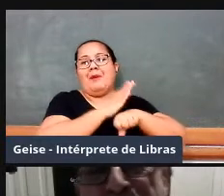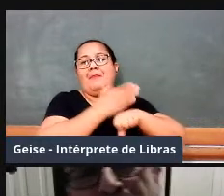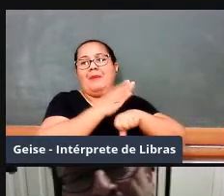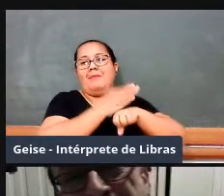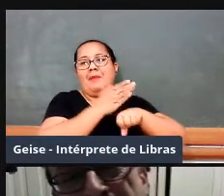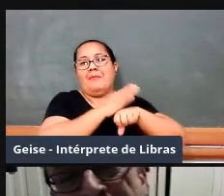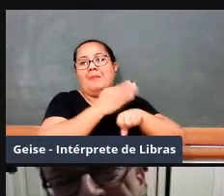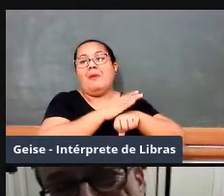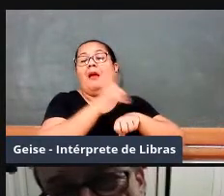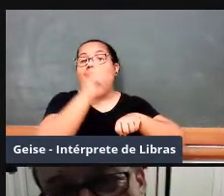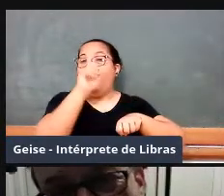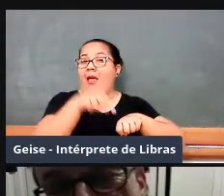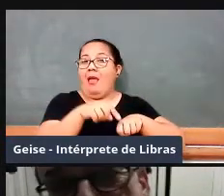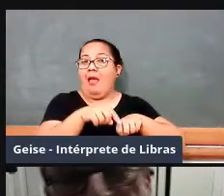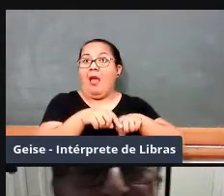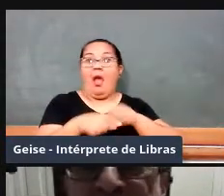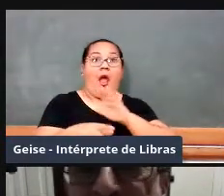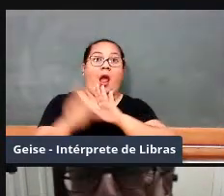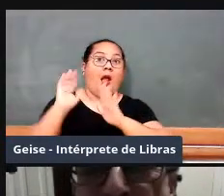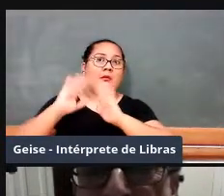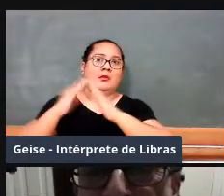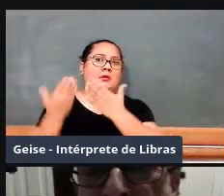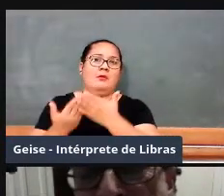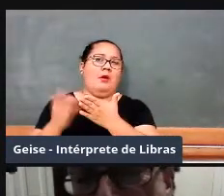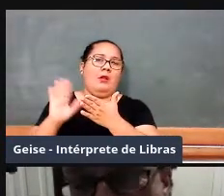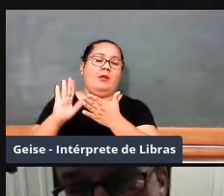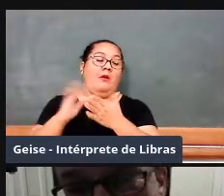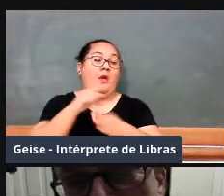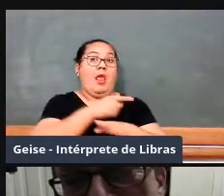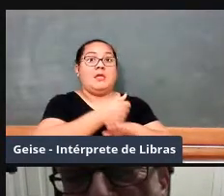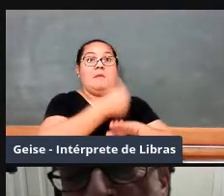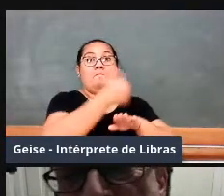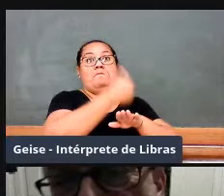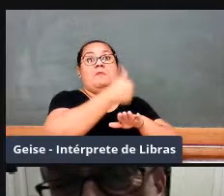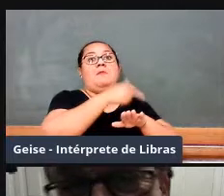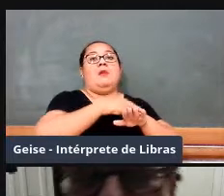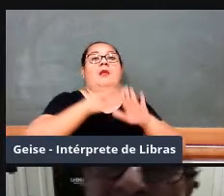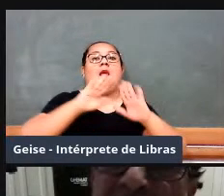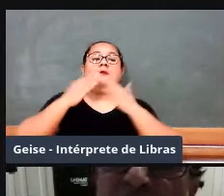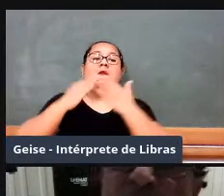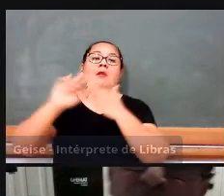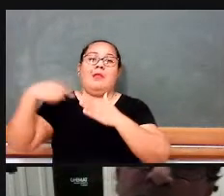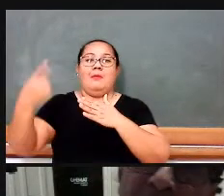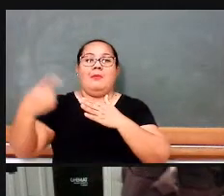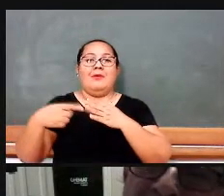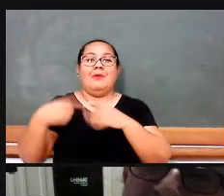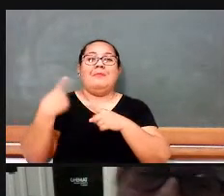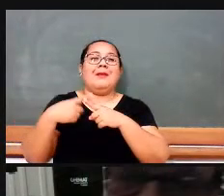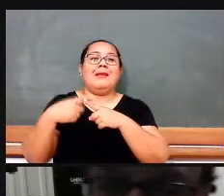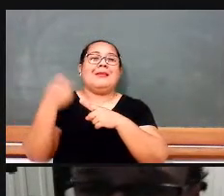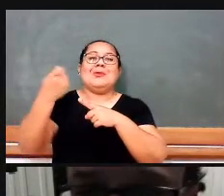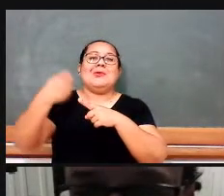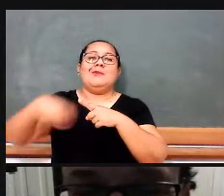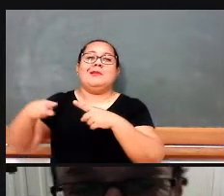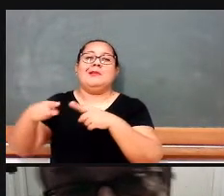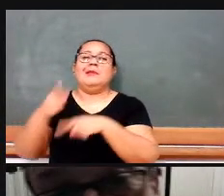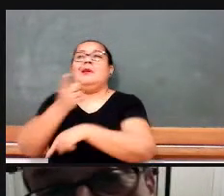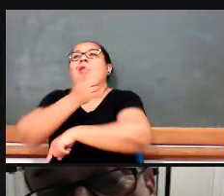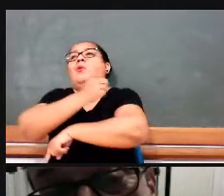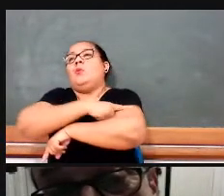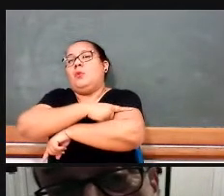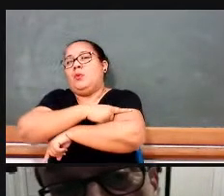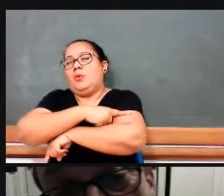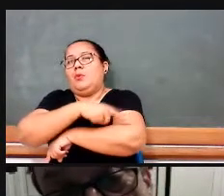colégio no Brasil. Os cursinhos nascem primeiro, porque não era necessário cursar a